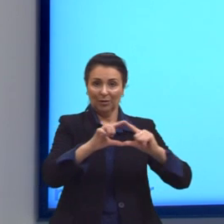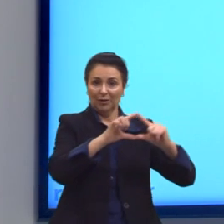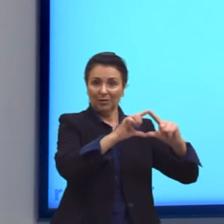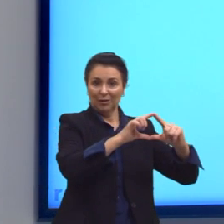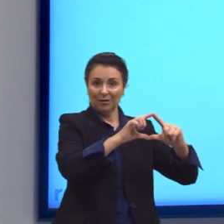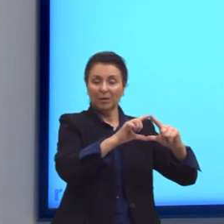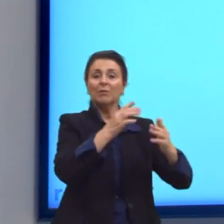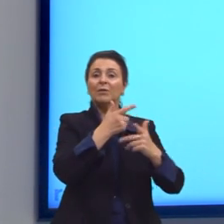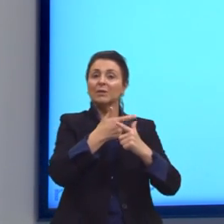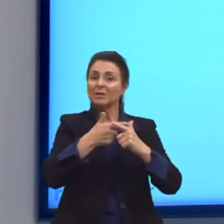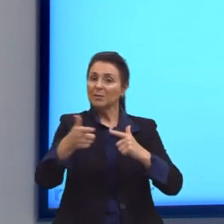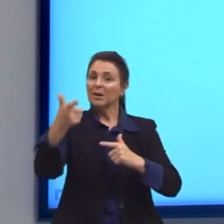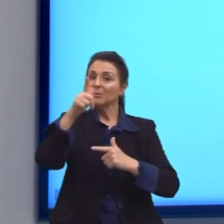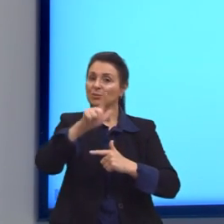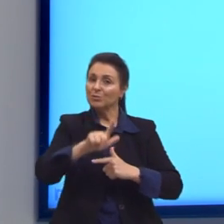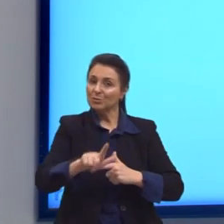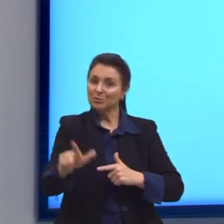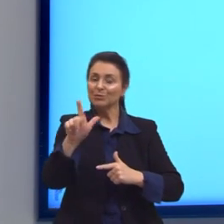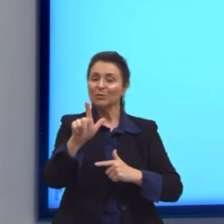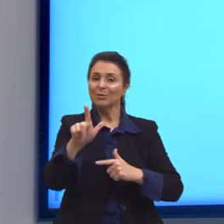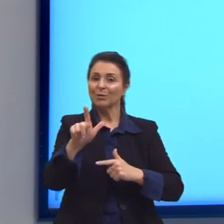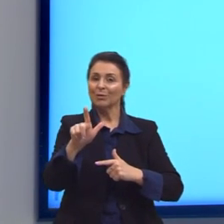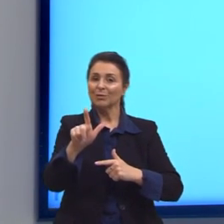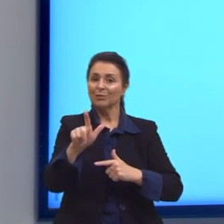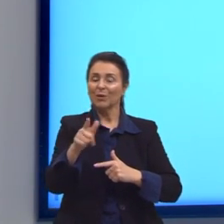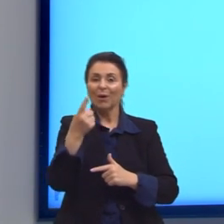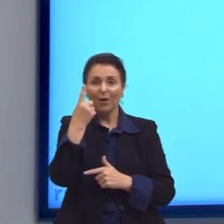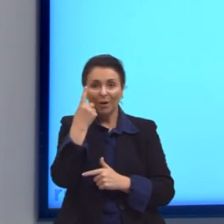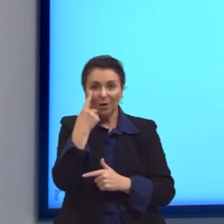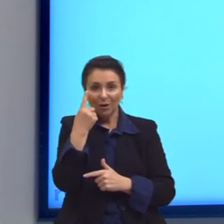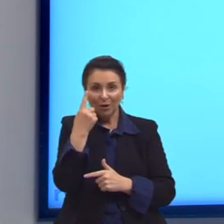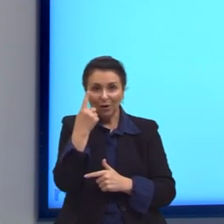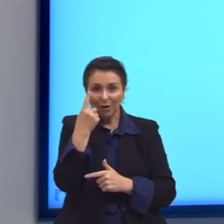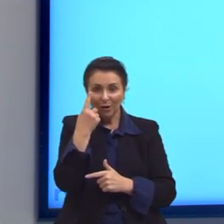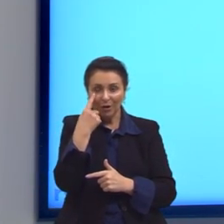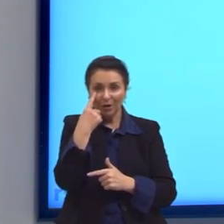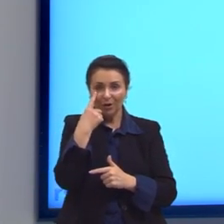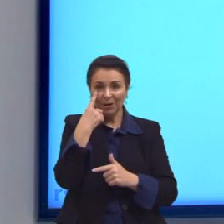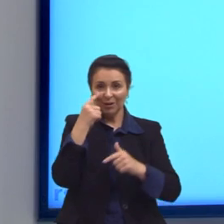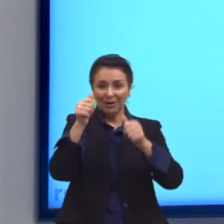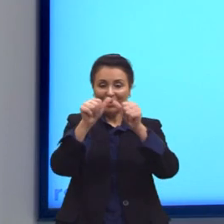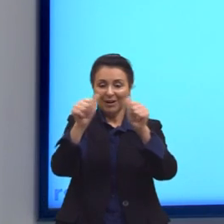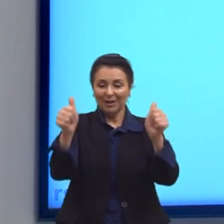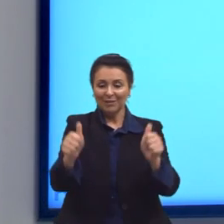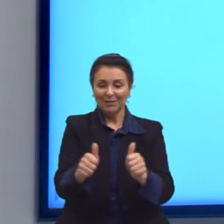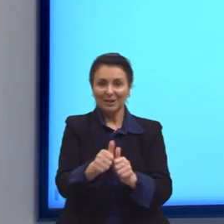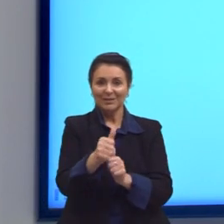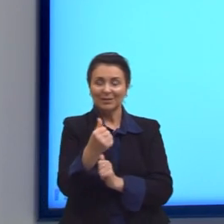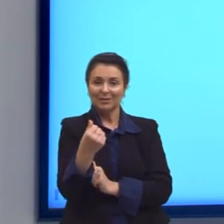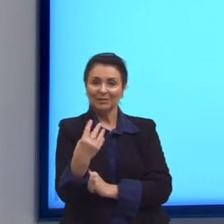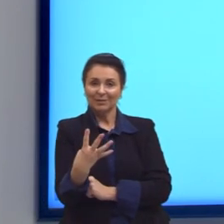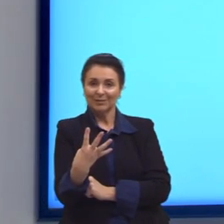nova figura. De forma que esta seria, então, a figura 4.